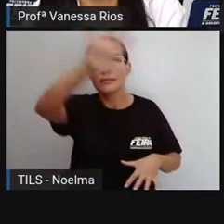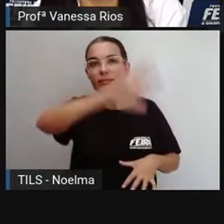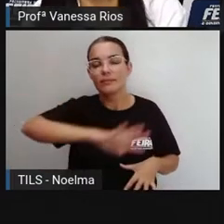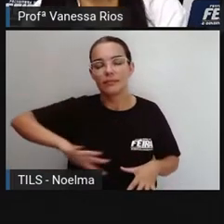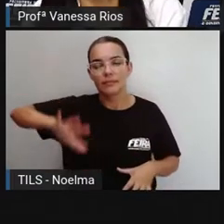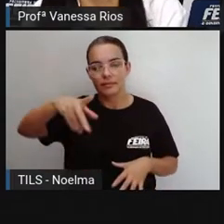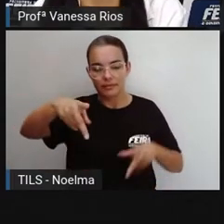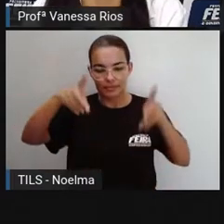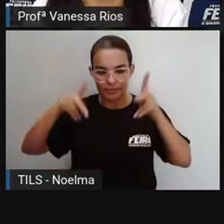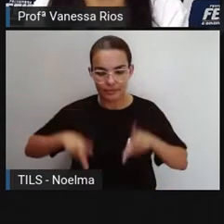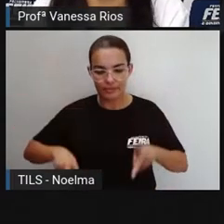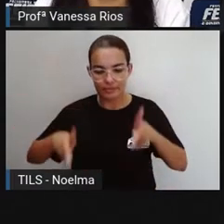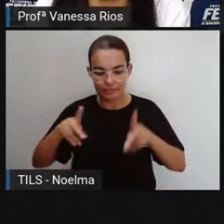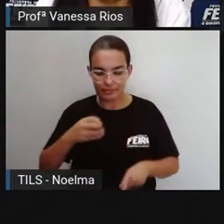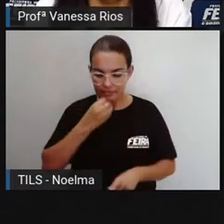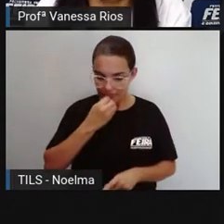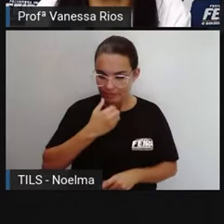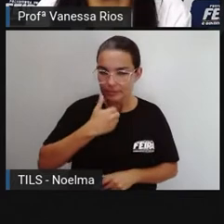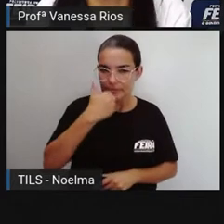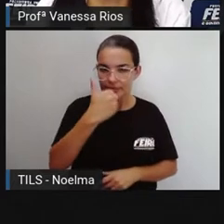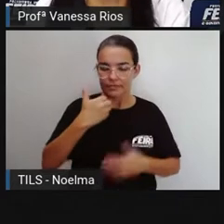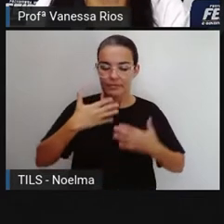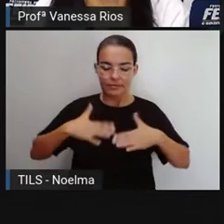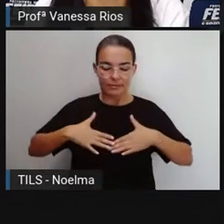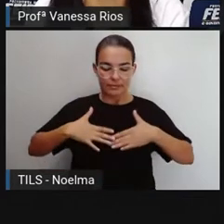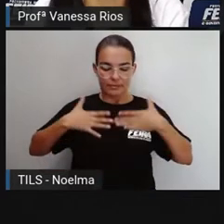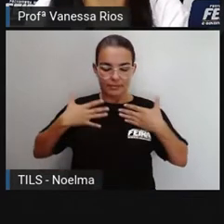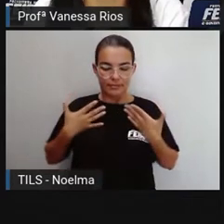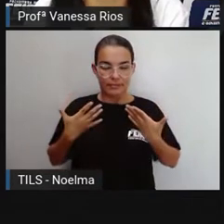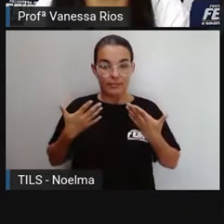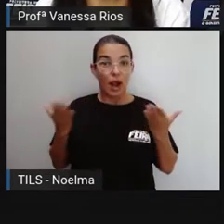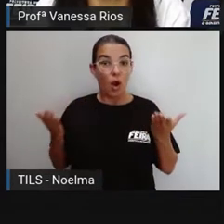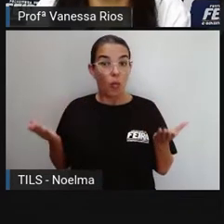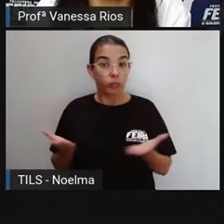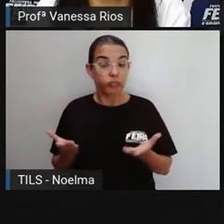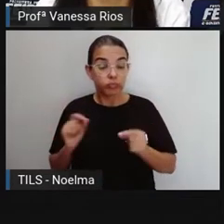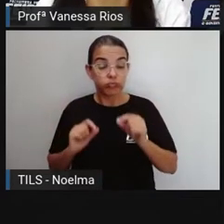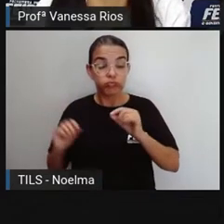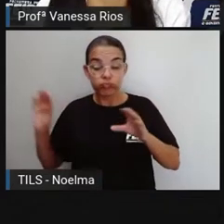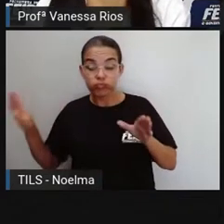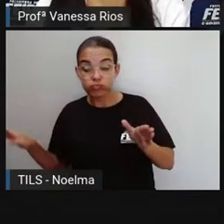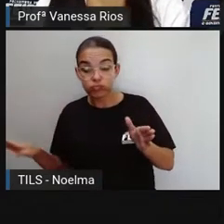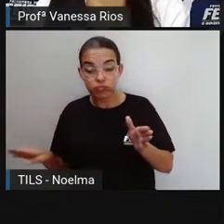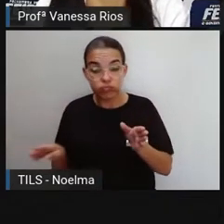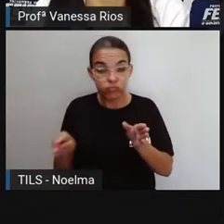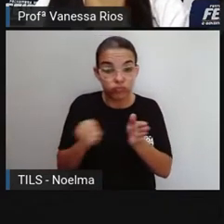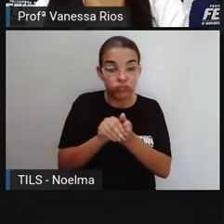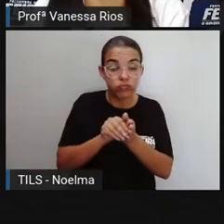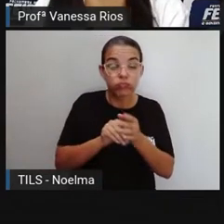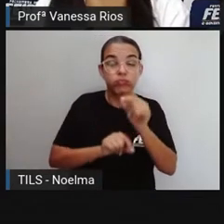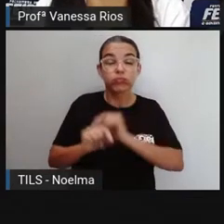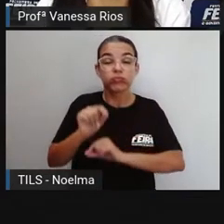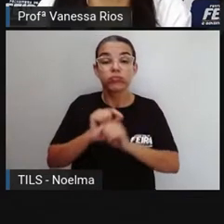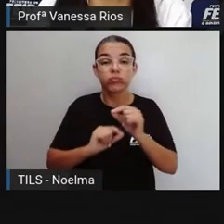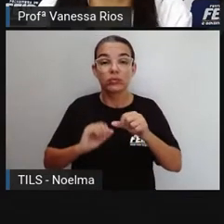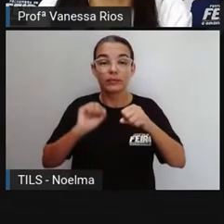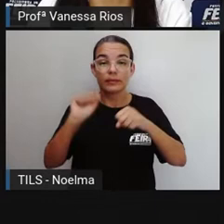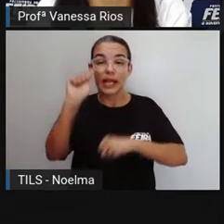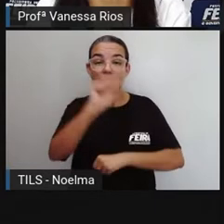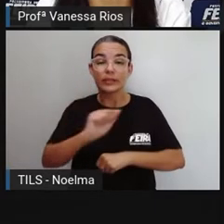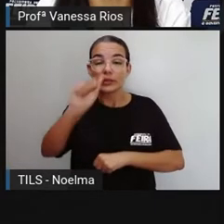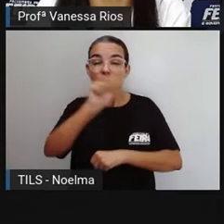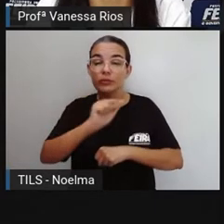determinado grupo. E aí é onde entram as associações de bairro, que pertencem a decisões